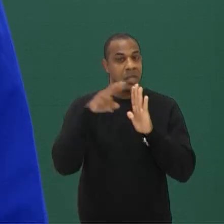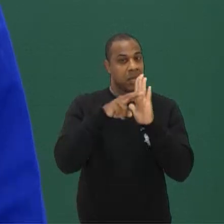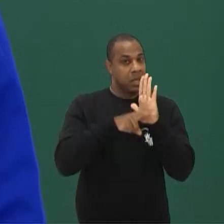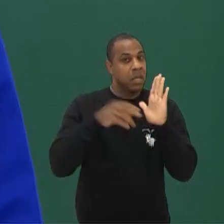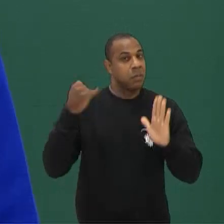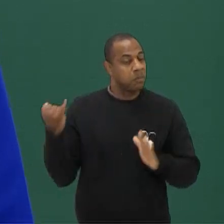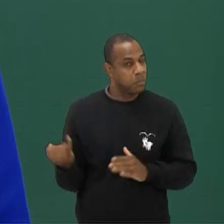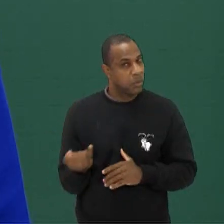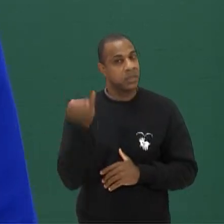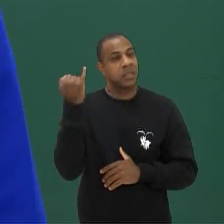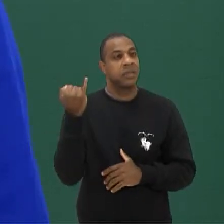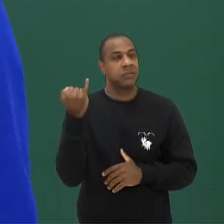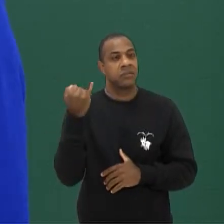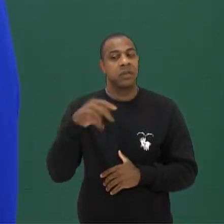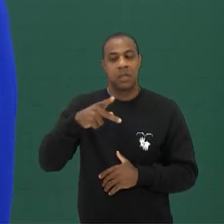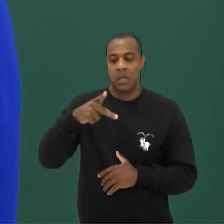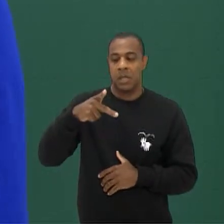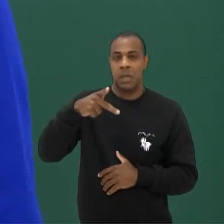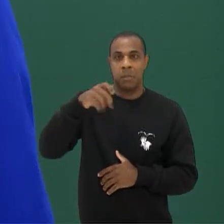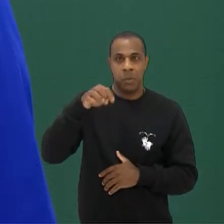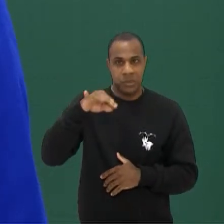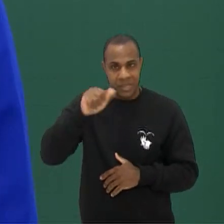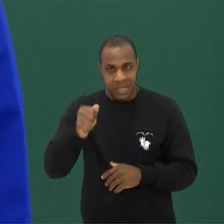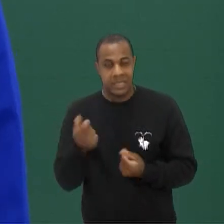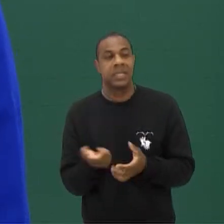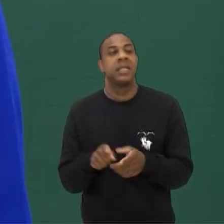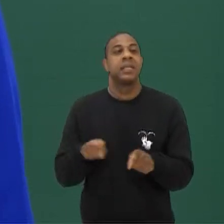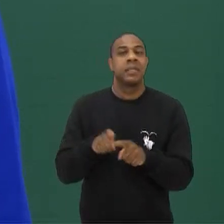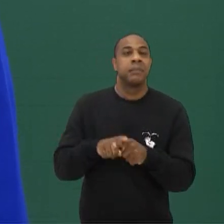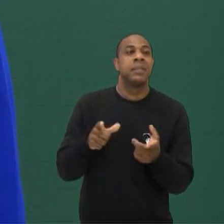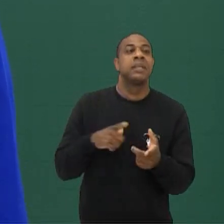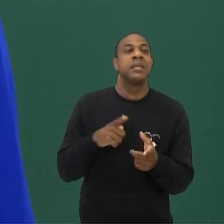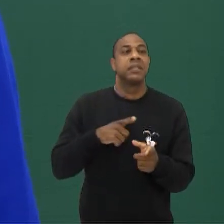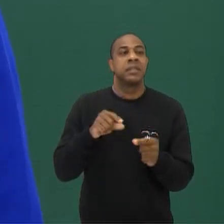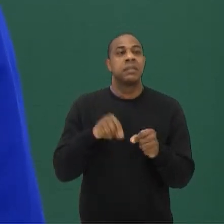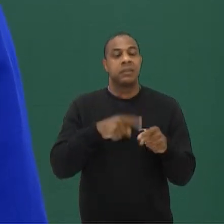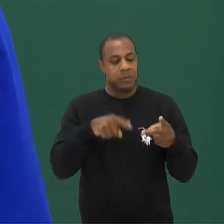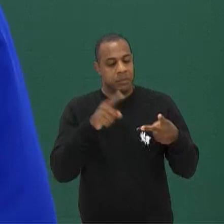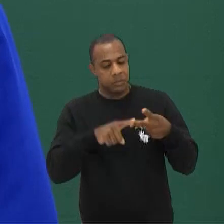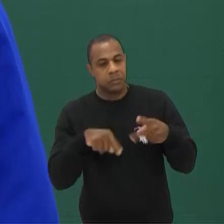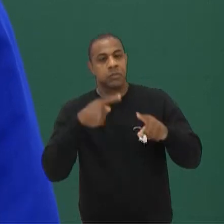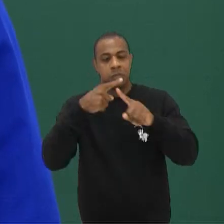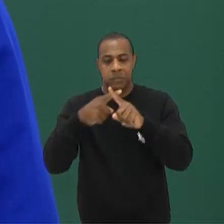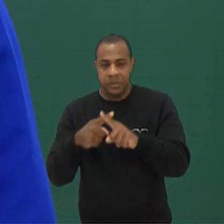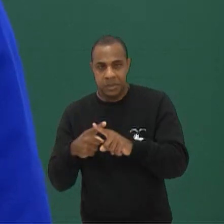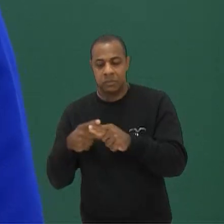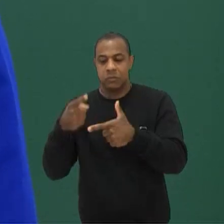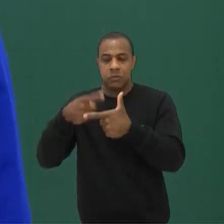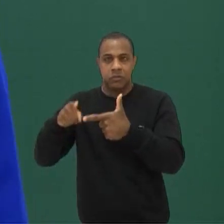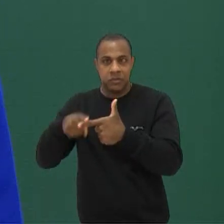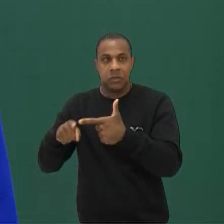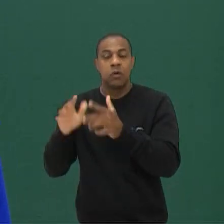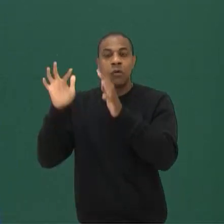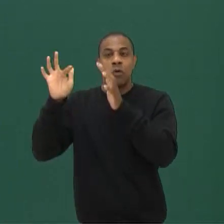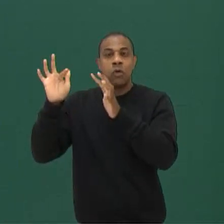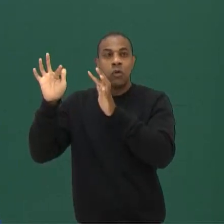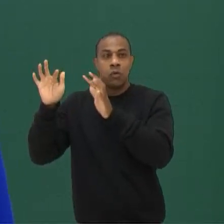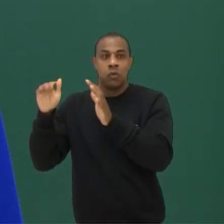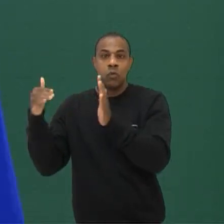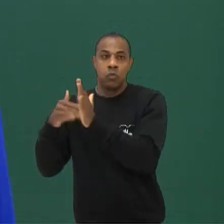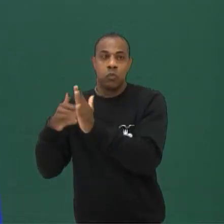importância Potência E raiz Tem que ser feito Antes Depois vem Multiplicação E divisão E por último